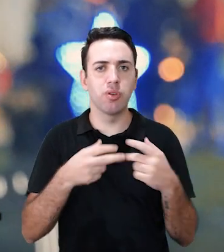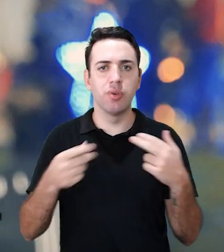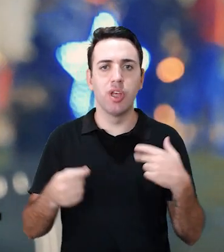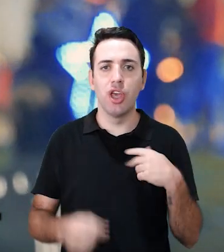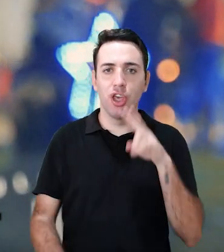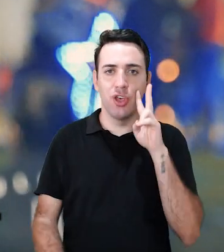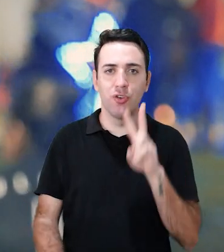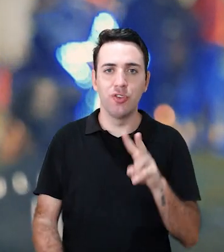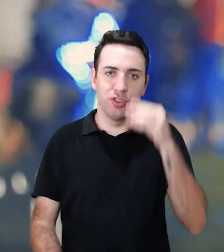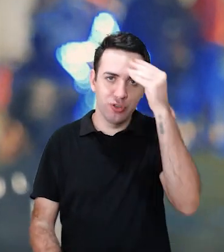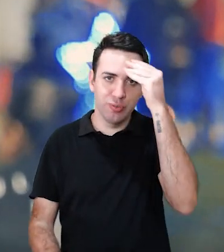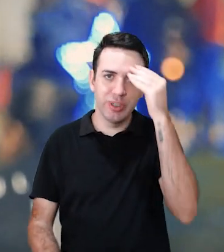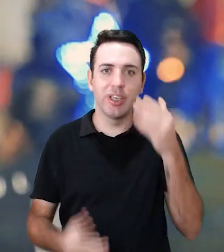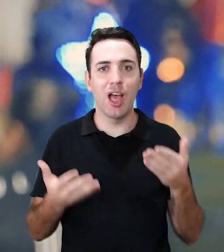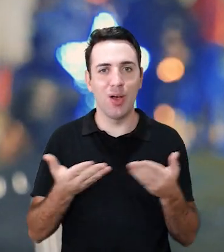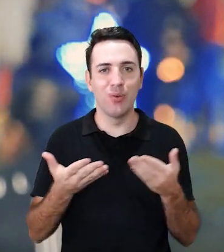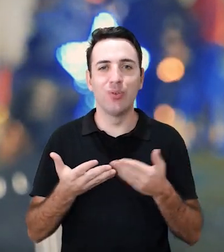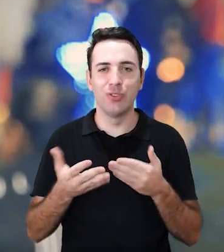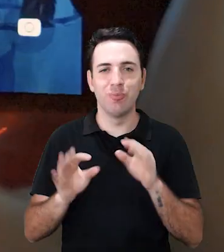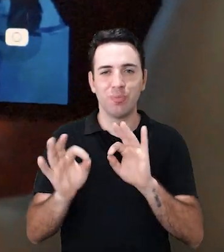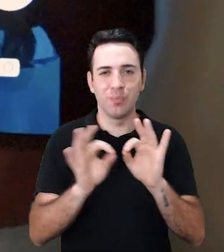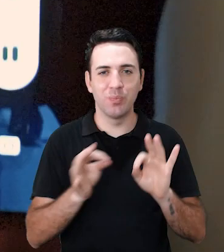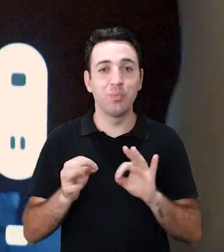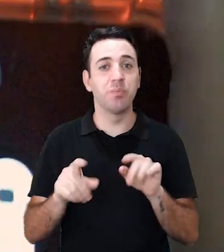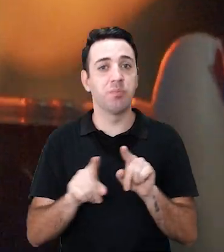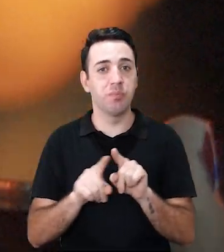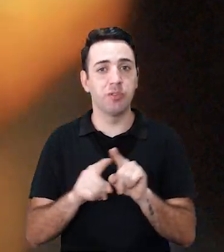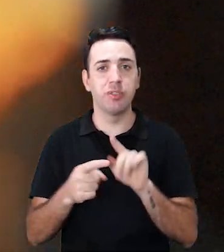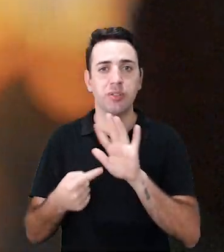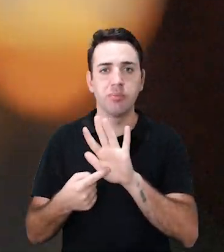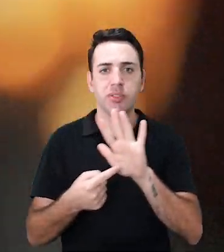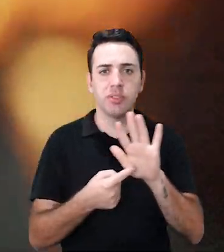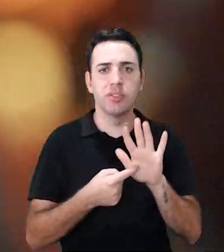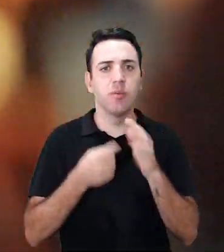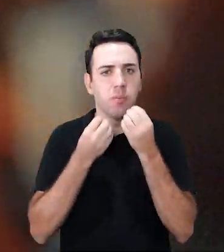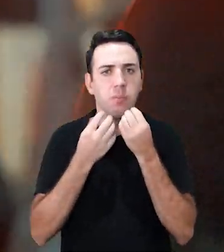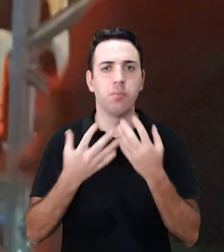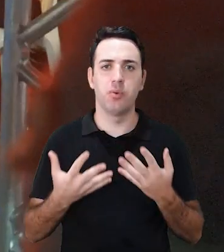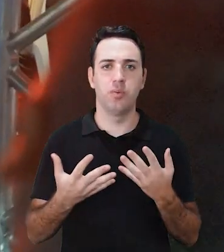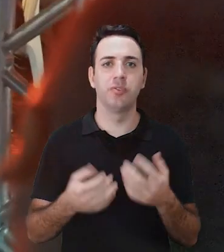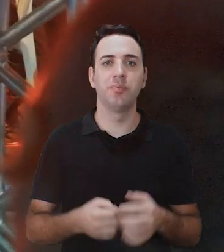vivi minha sobrinha hoje, muito bom. Tanto a organização como a apresentação foi muito boa.